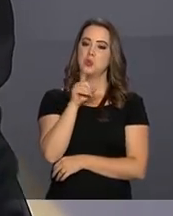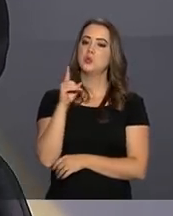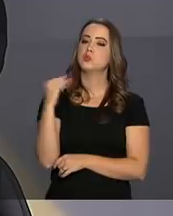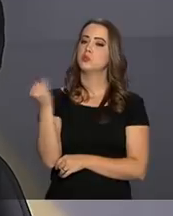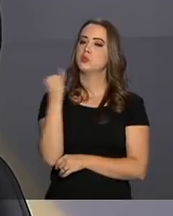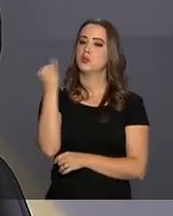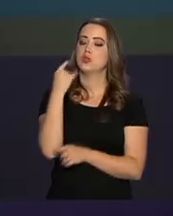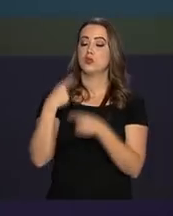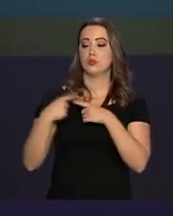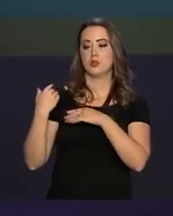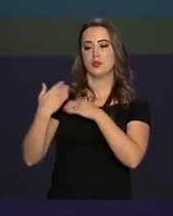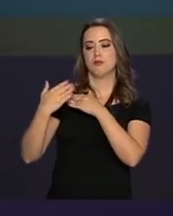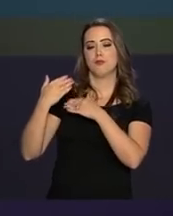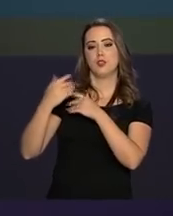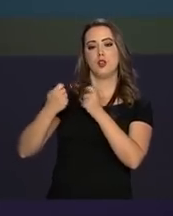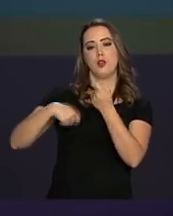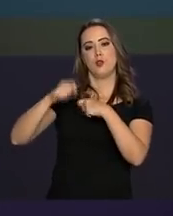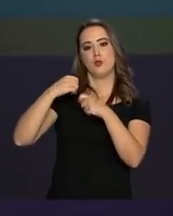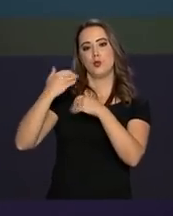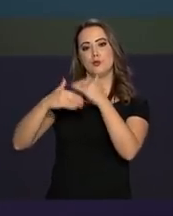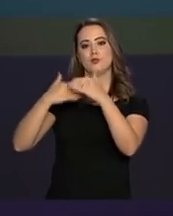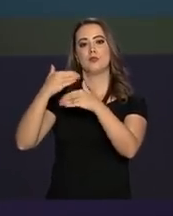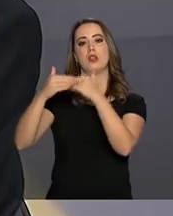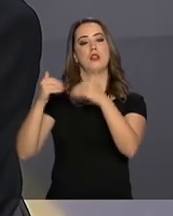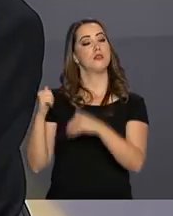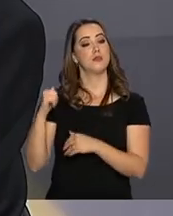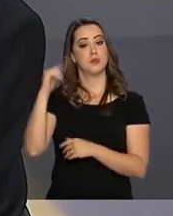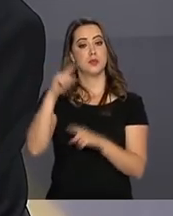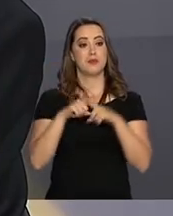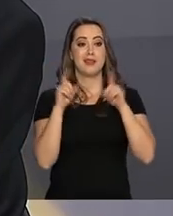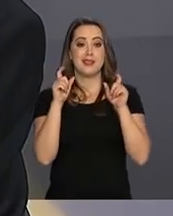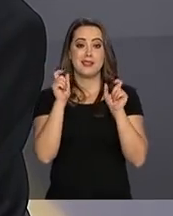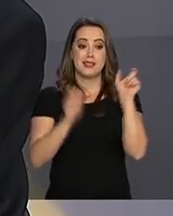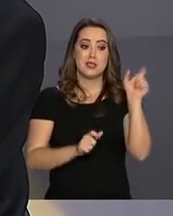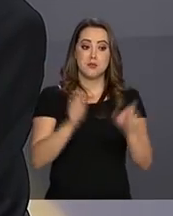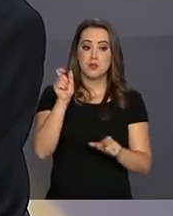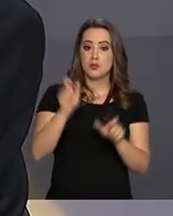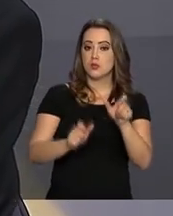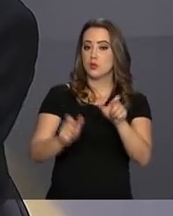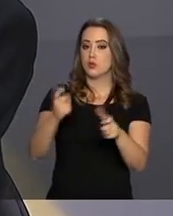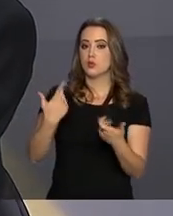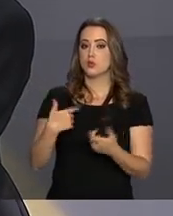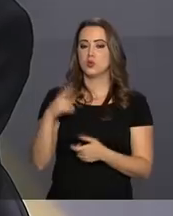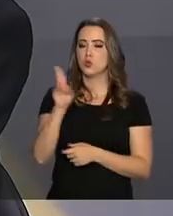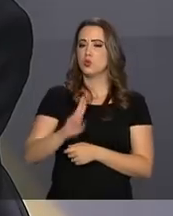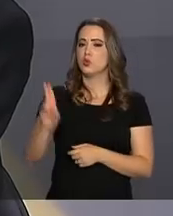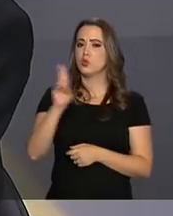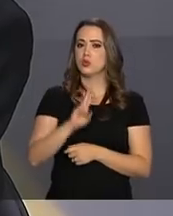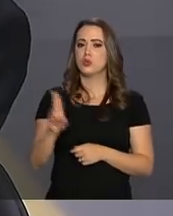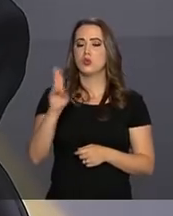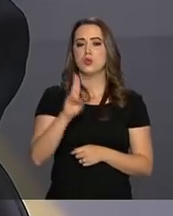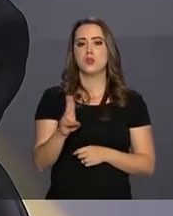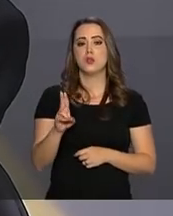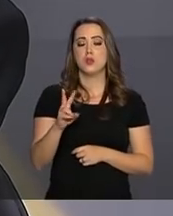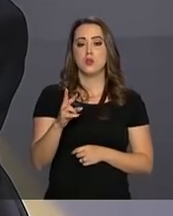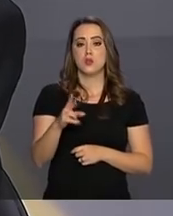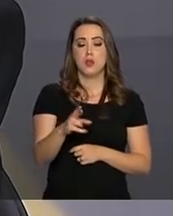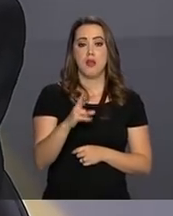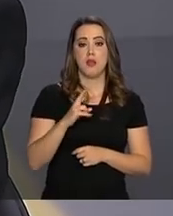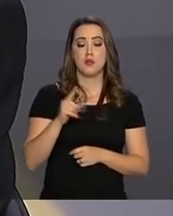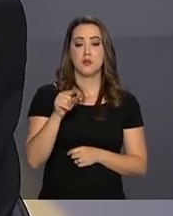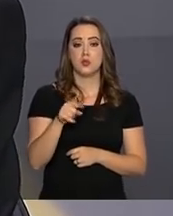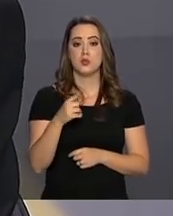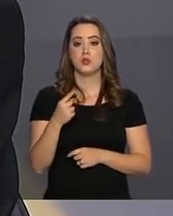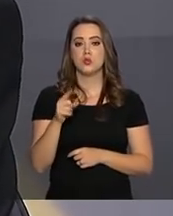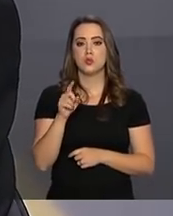crescimento econômico. Só que as pessoas que usufruem do resultado disso